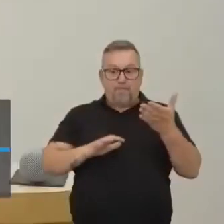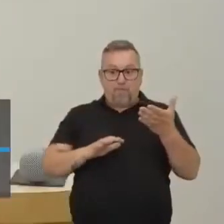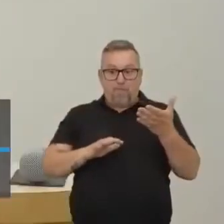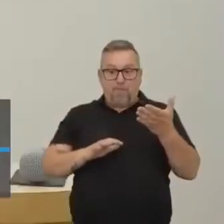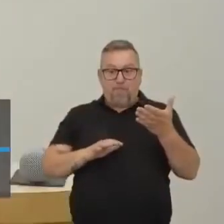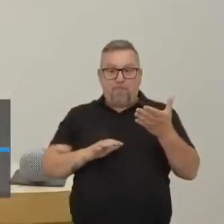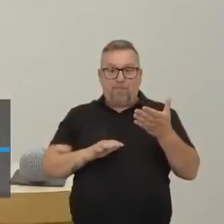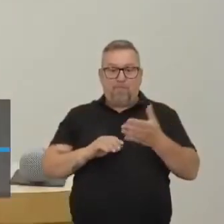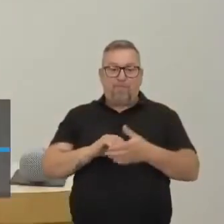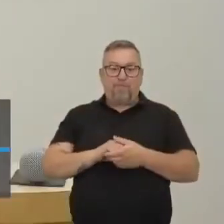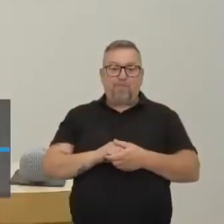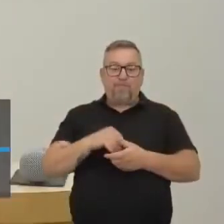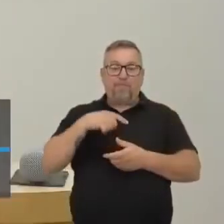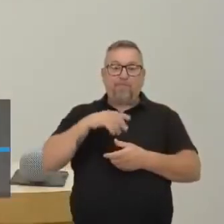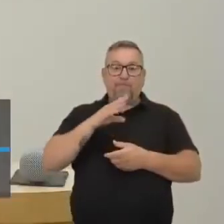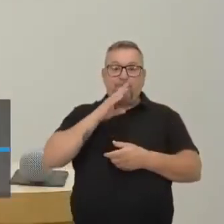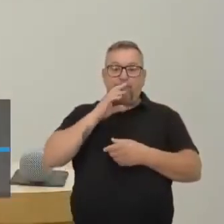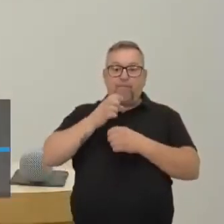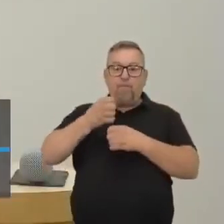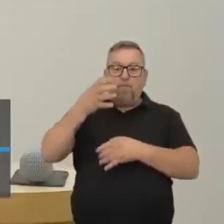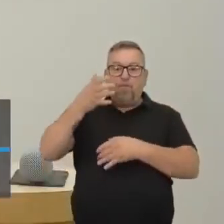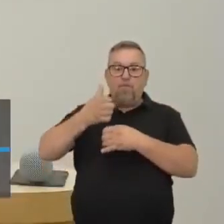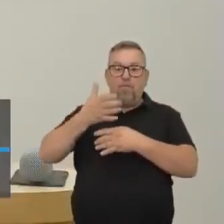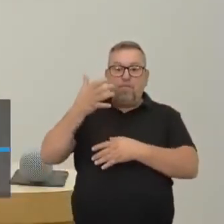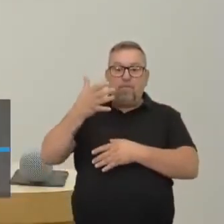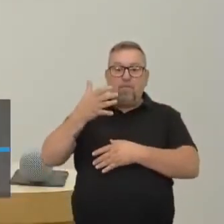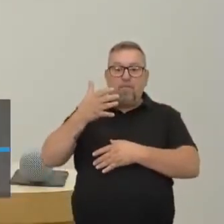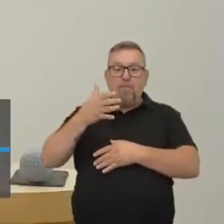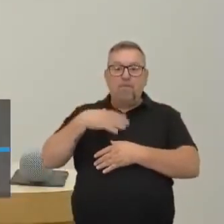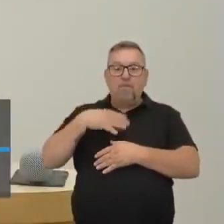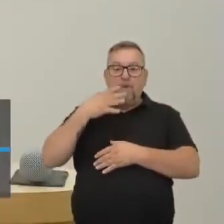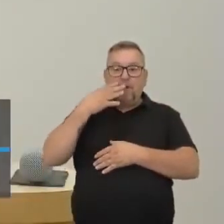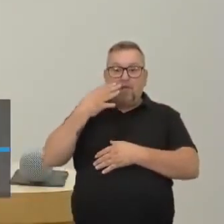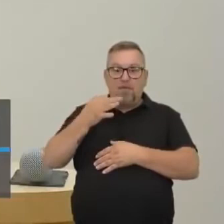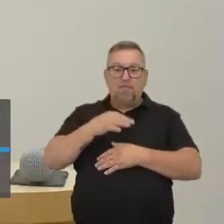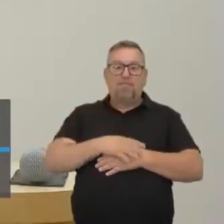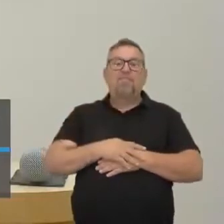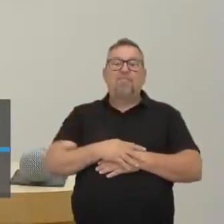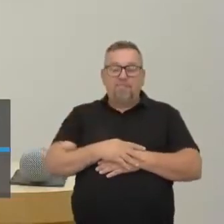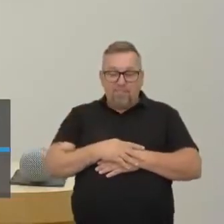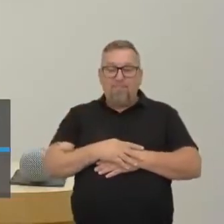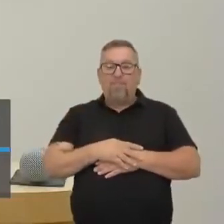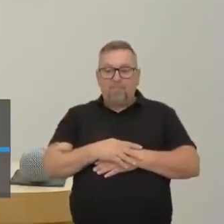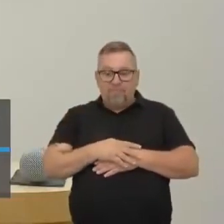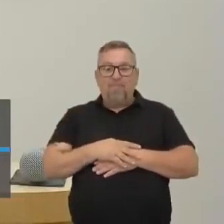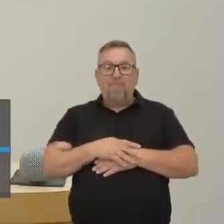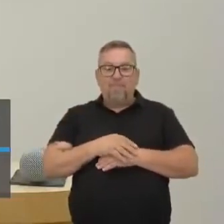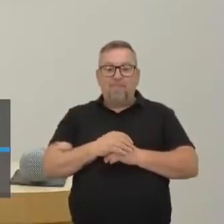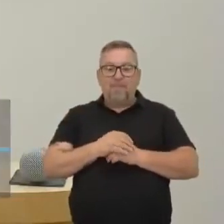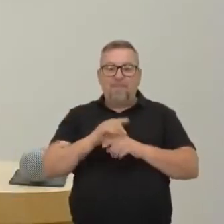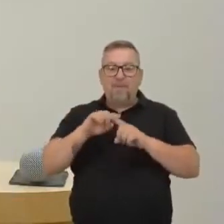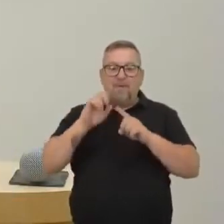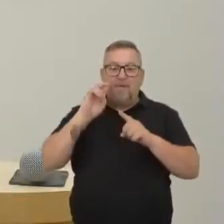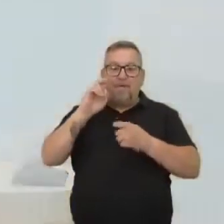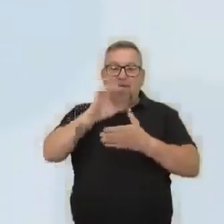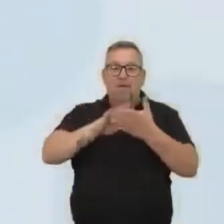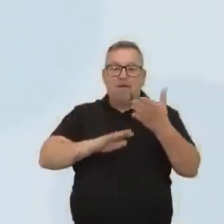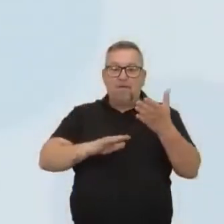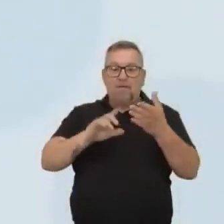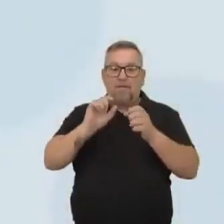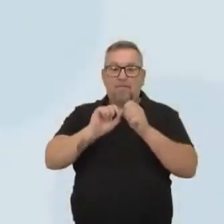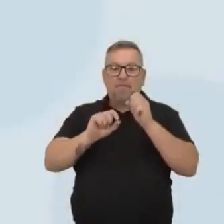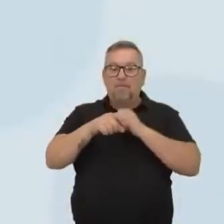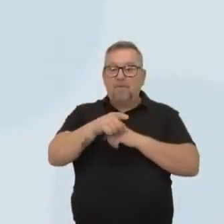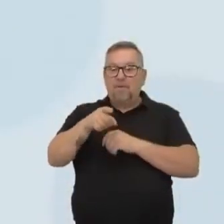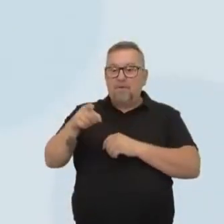Vamos, vamos, que eles estão quietinhos aqui no chat, quietinhos aqui no chat. Estão prestando atenção, Precisa agitar. Atividade aí